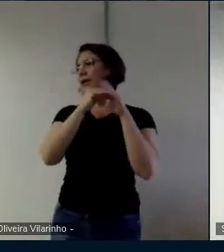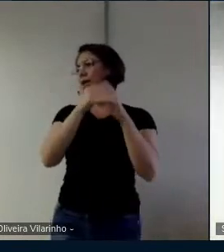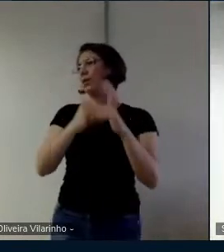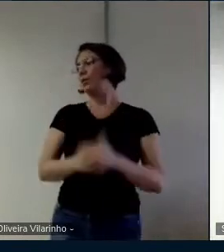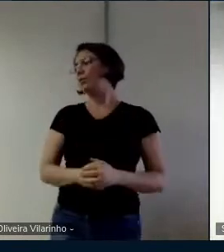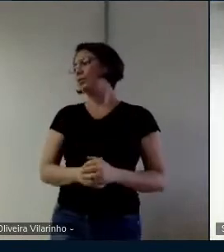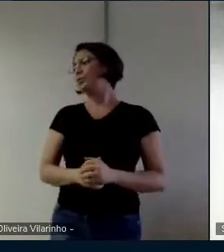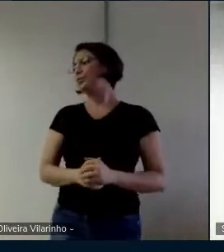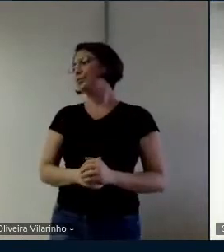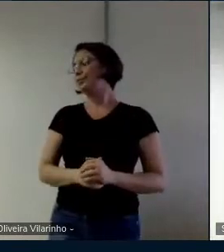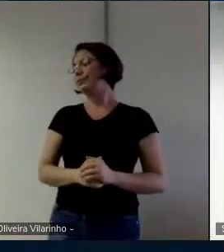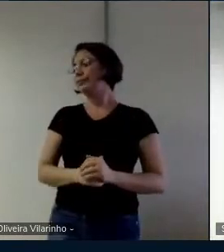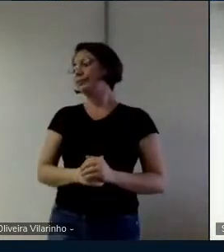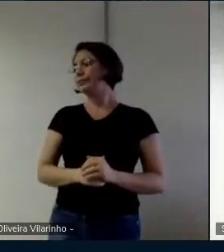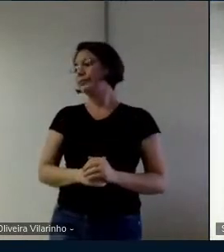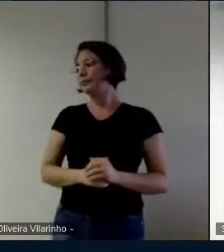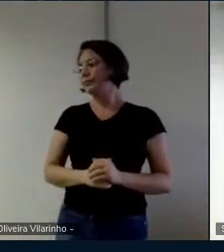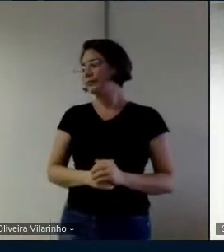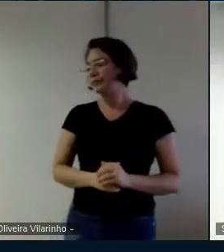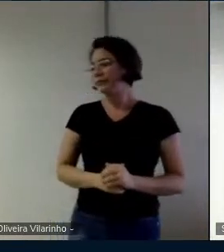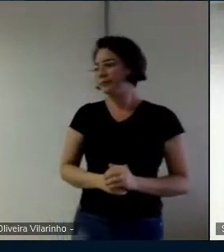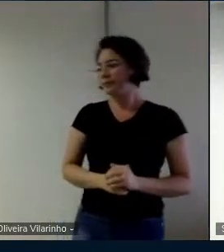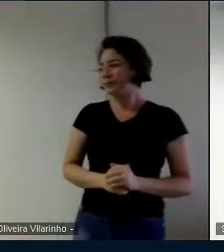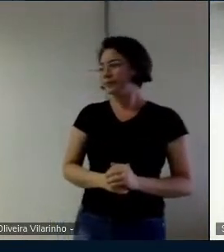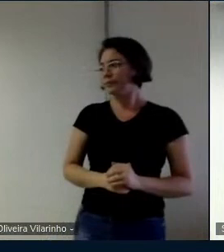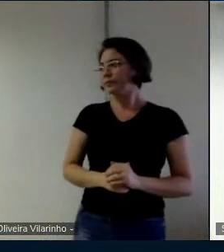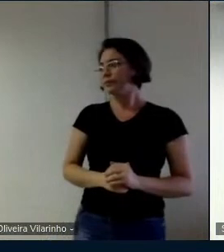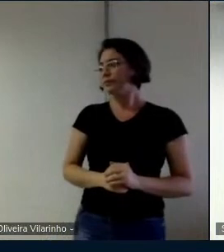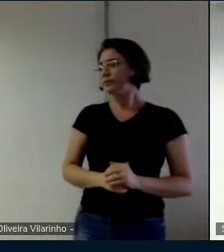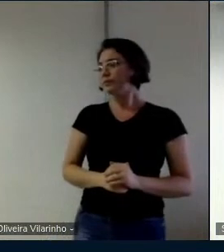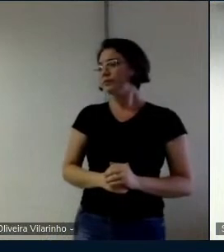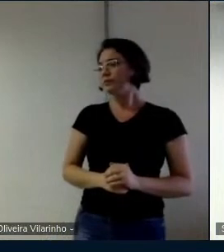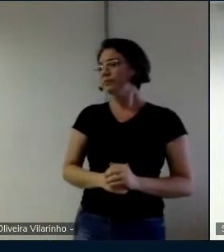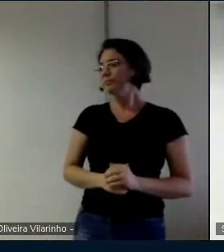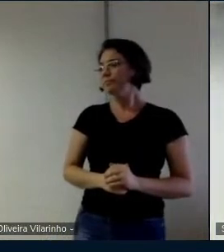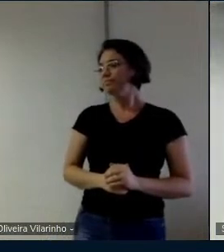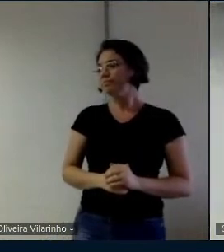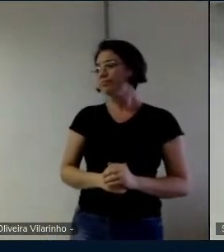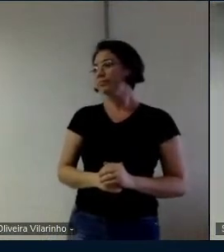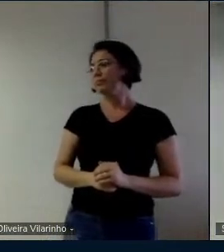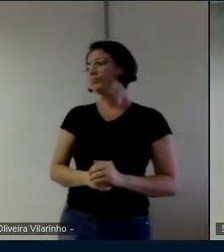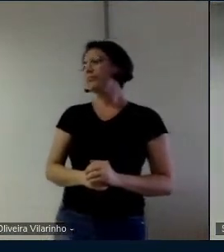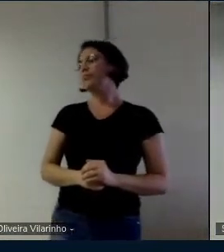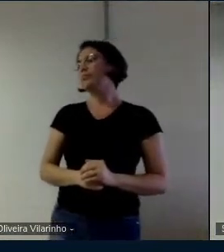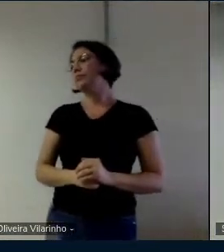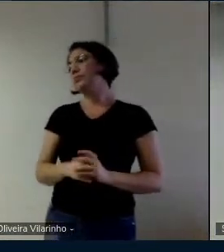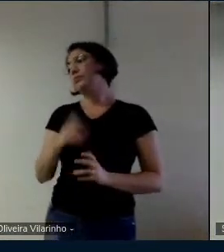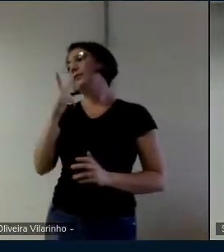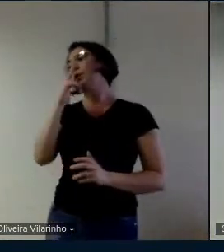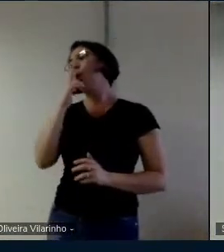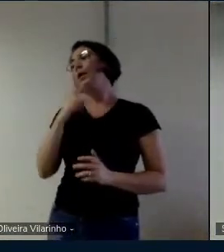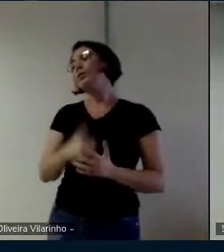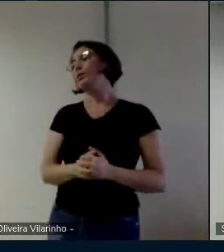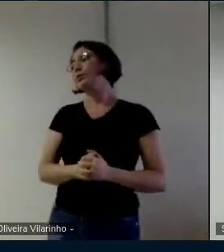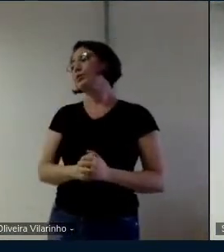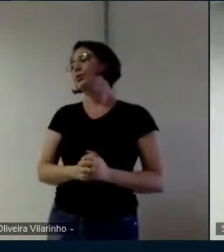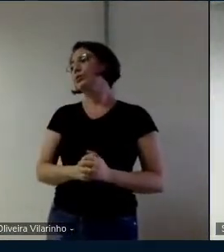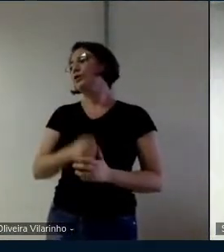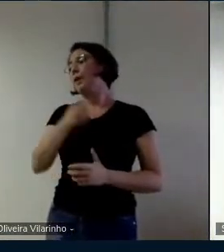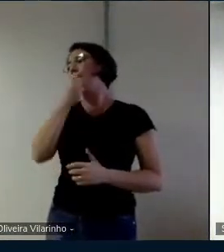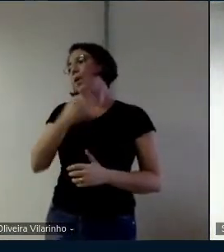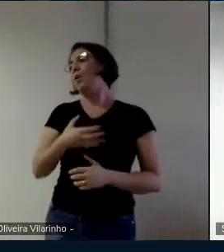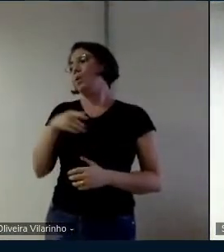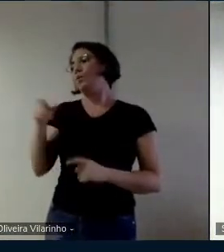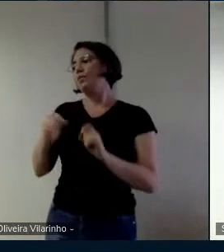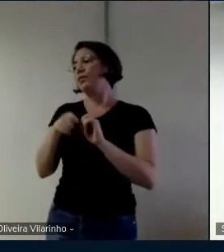começou então eu acho que foi foi